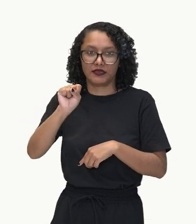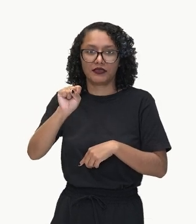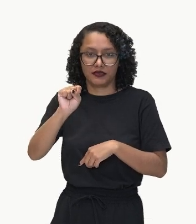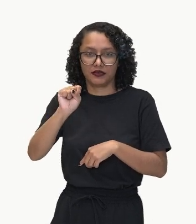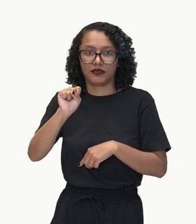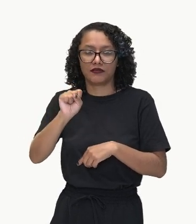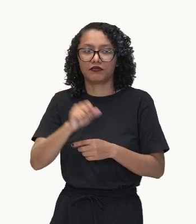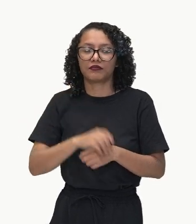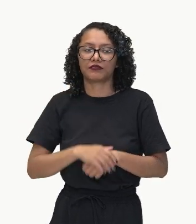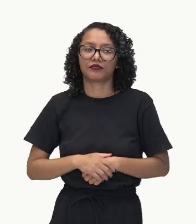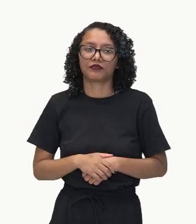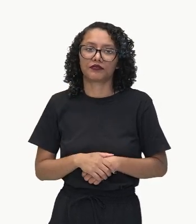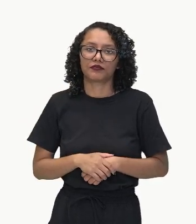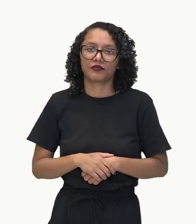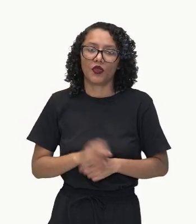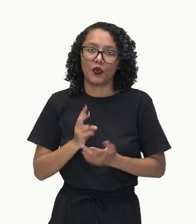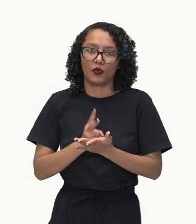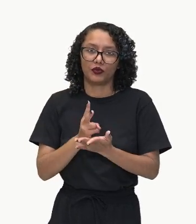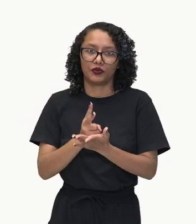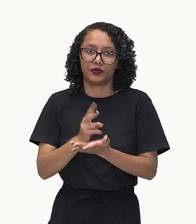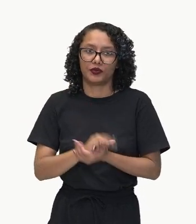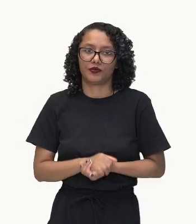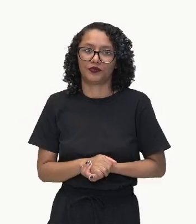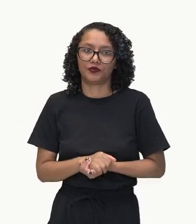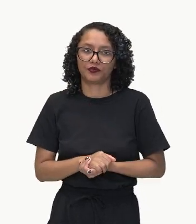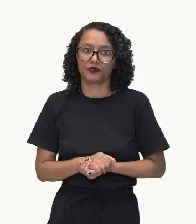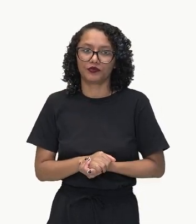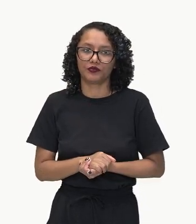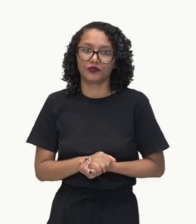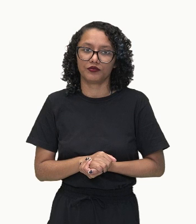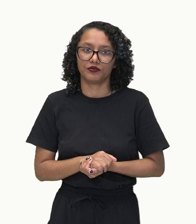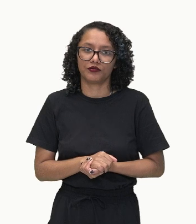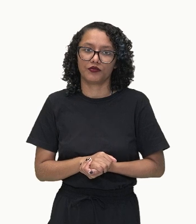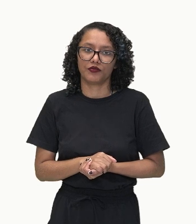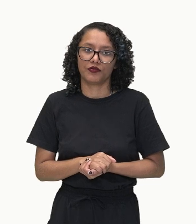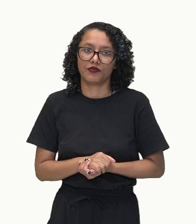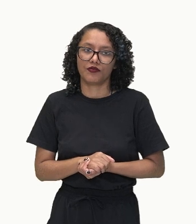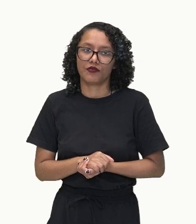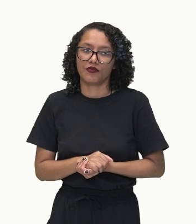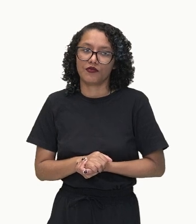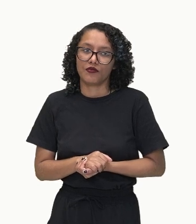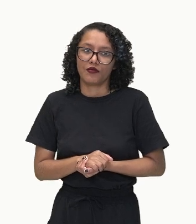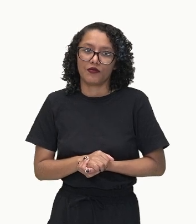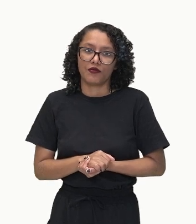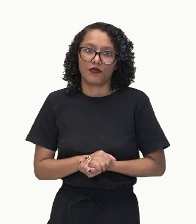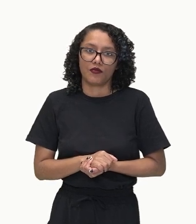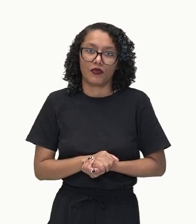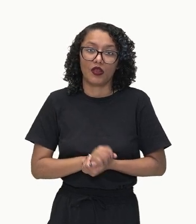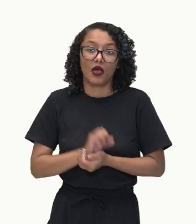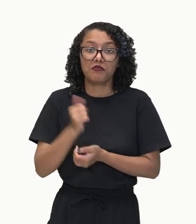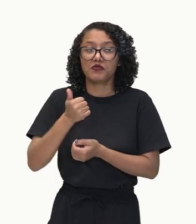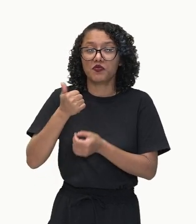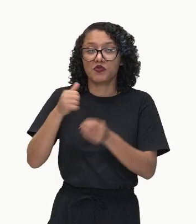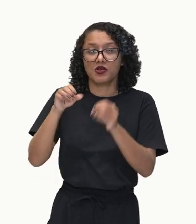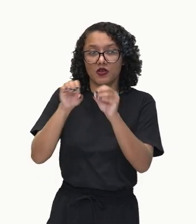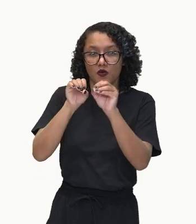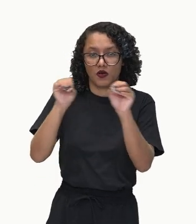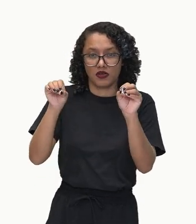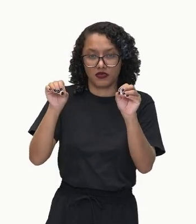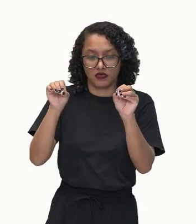Muito bem. Prosseguindo, olha só. Vamos lá. Então, temos a primeira informação ali. Que é a